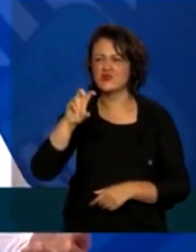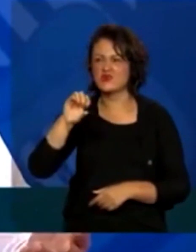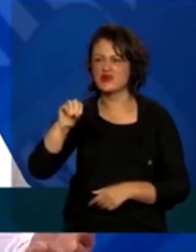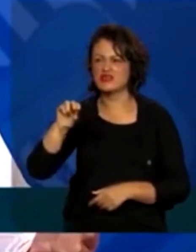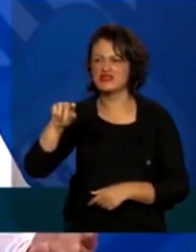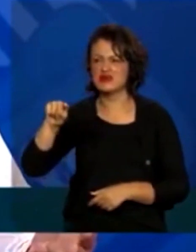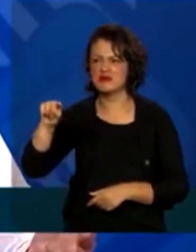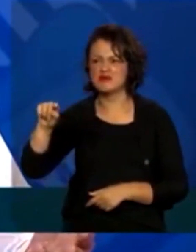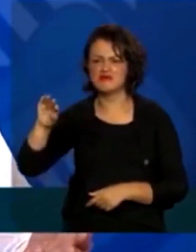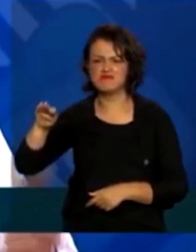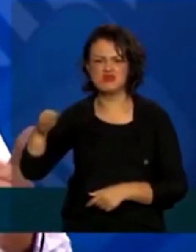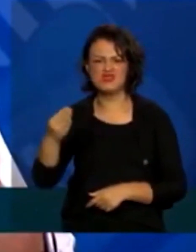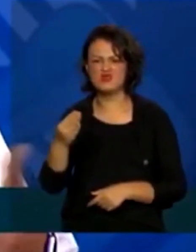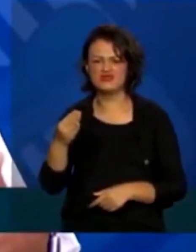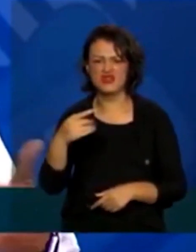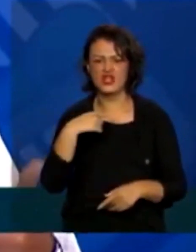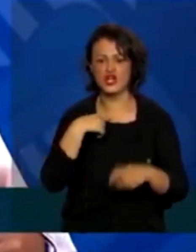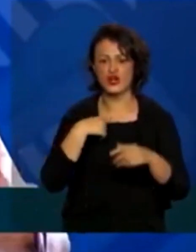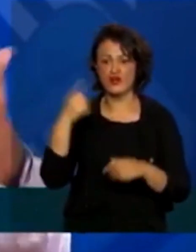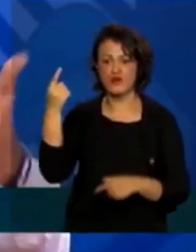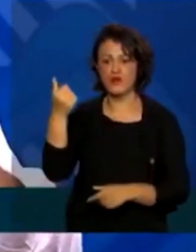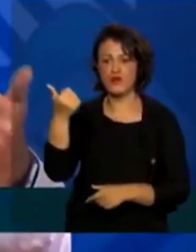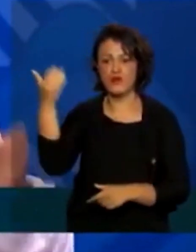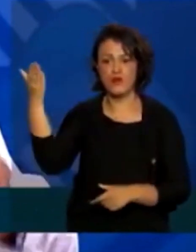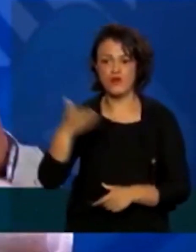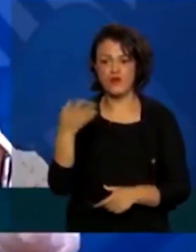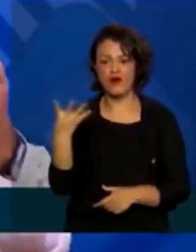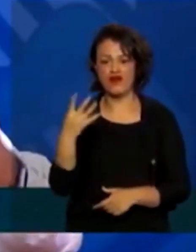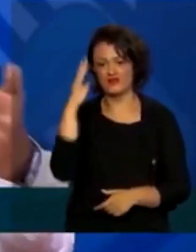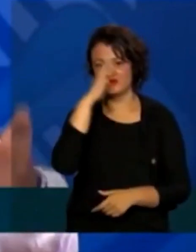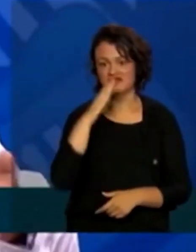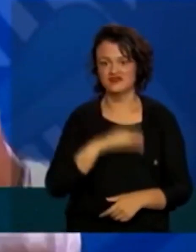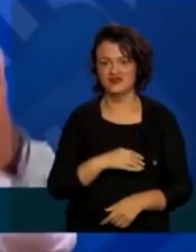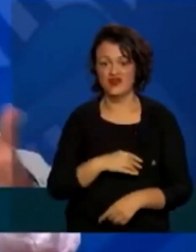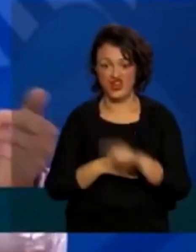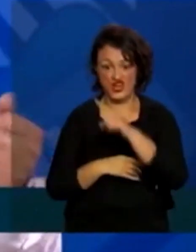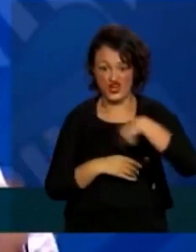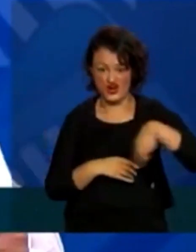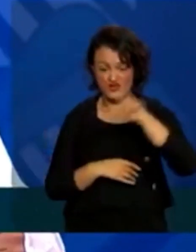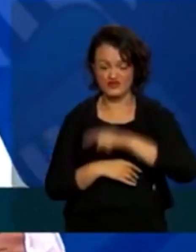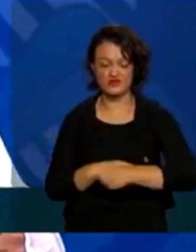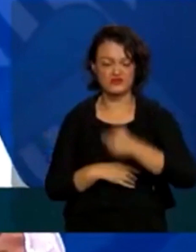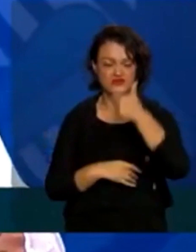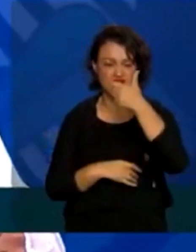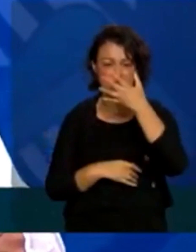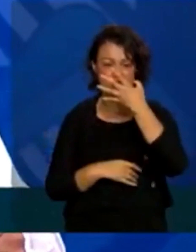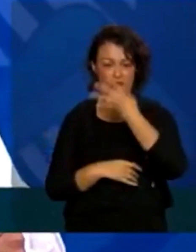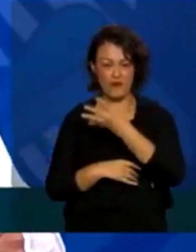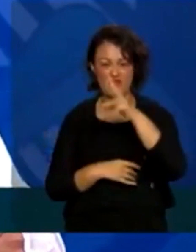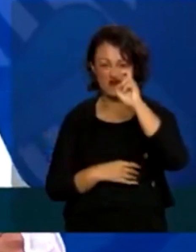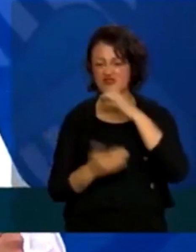é um quarto da nossa população. Nós vamos fazer muito mais do que 4 vezes o que a Coreia do Sul fez.